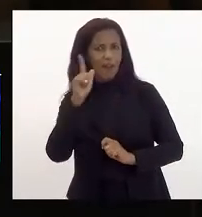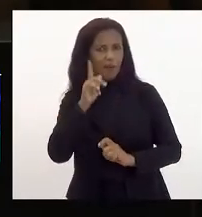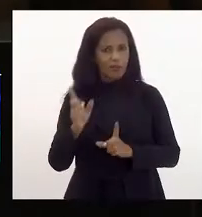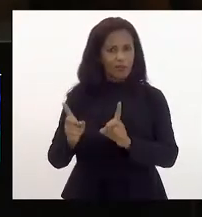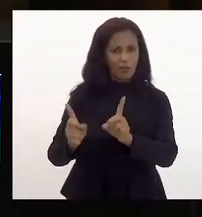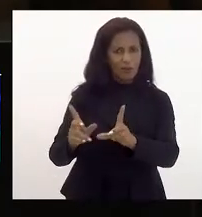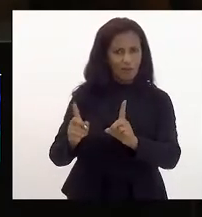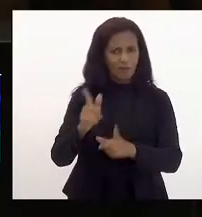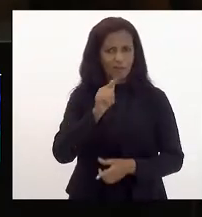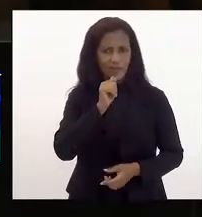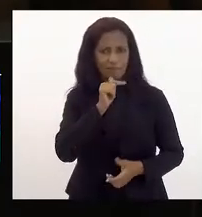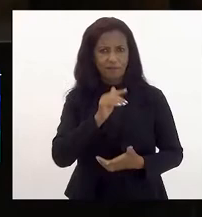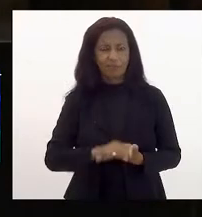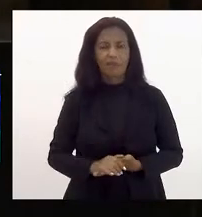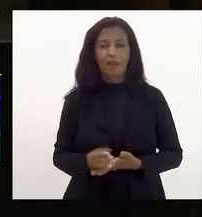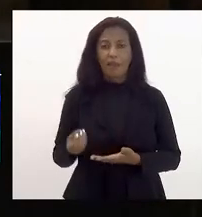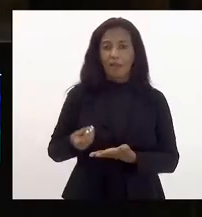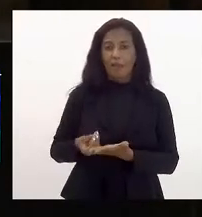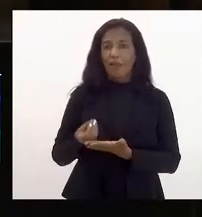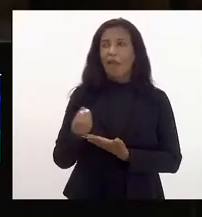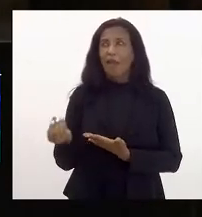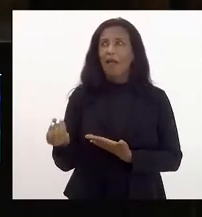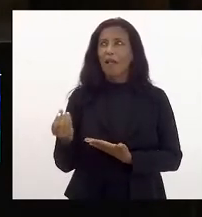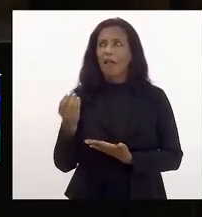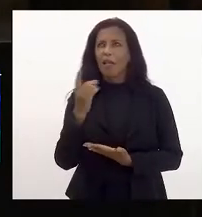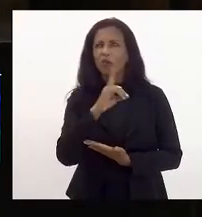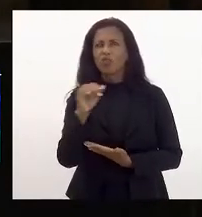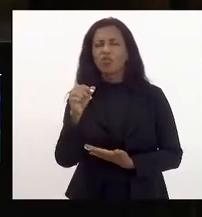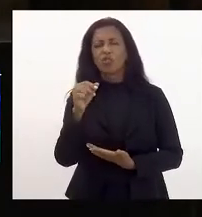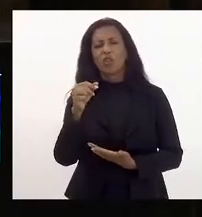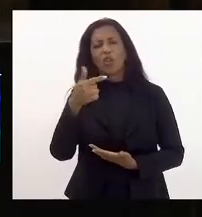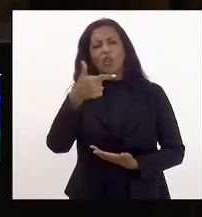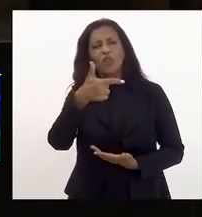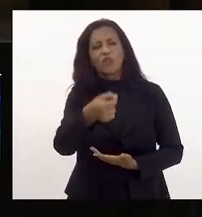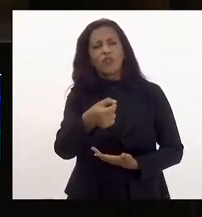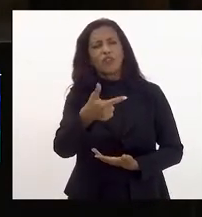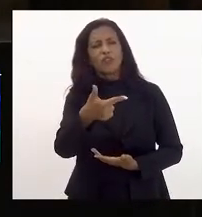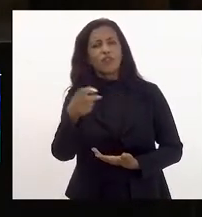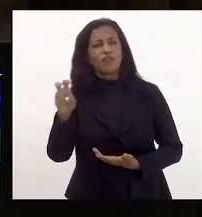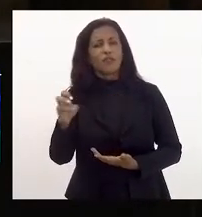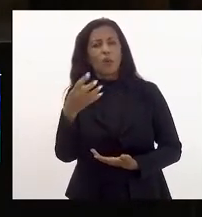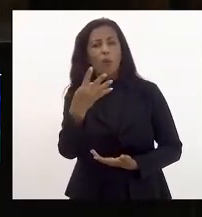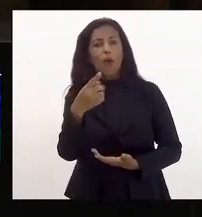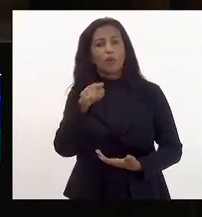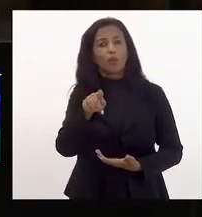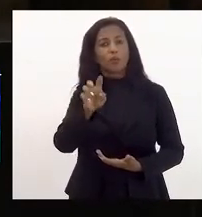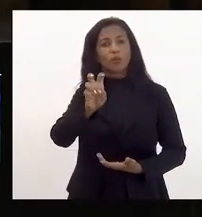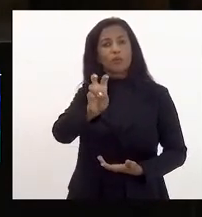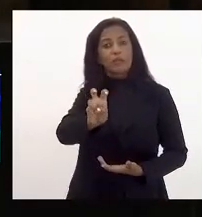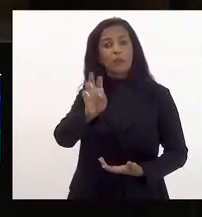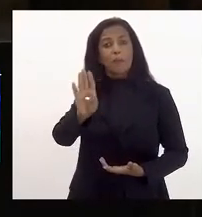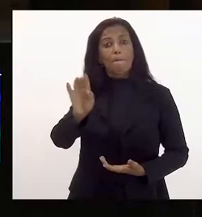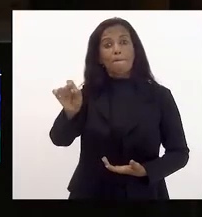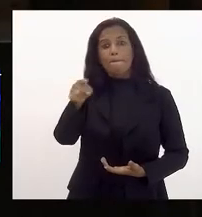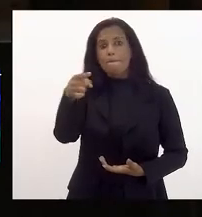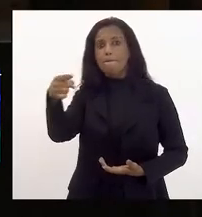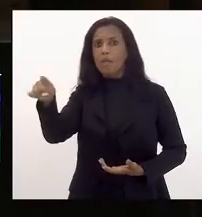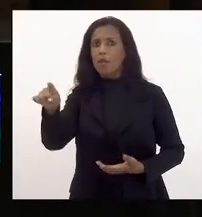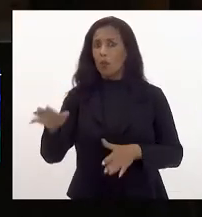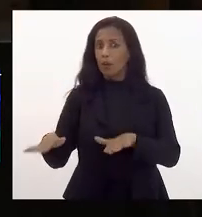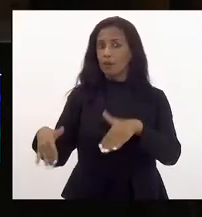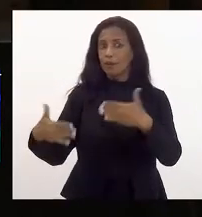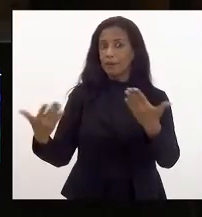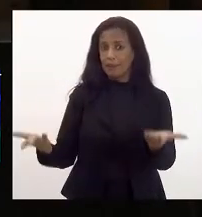da CEDAI ela data de 2025 no valor de 4,5 bilhões assim